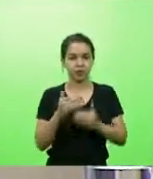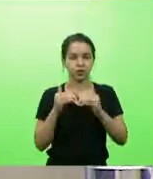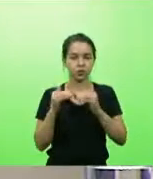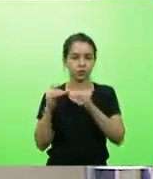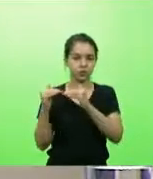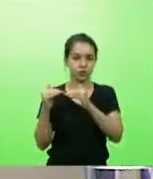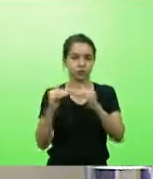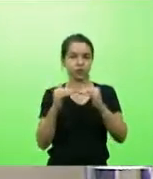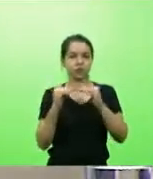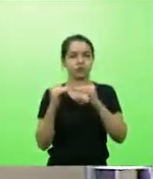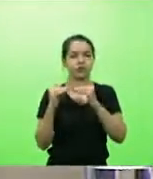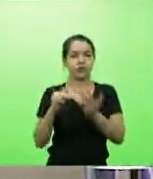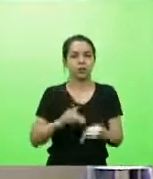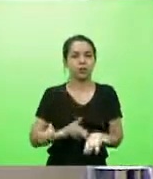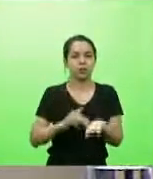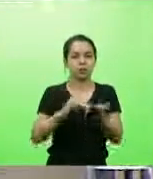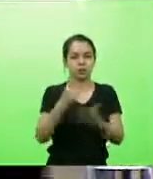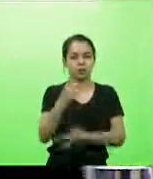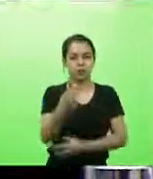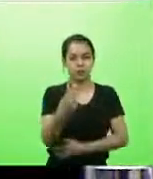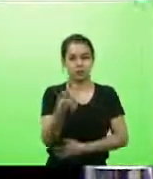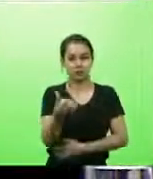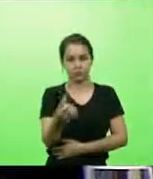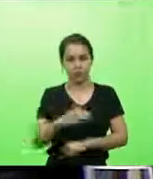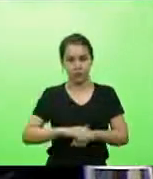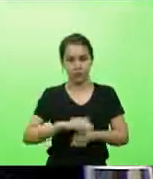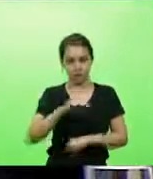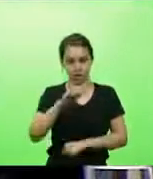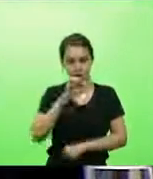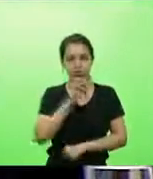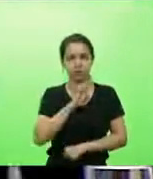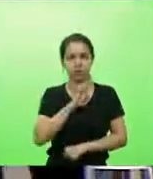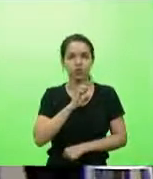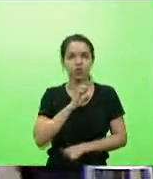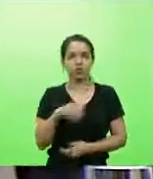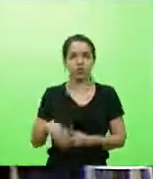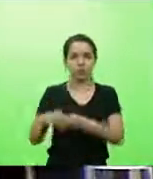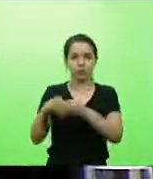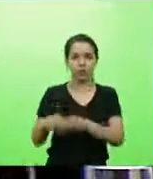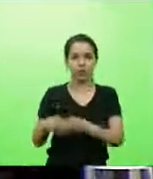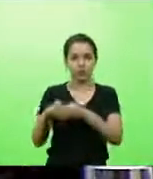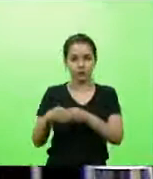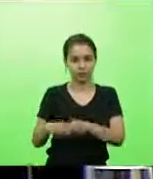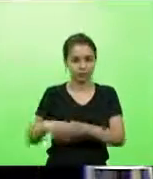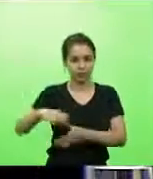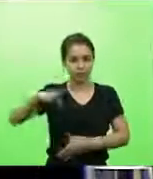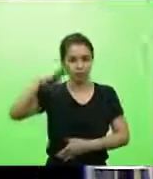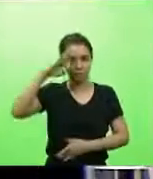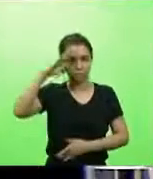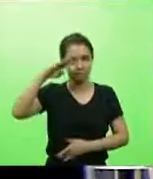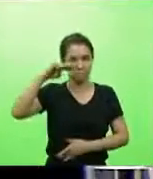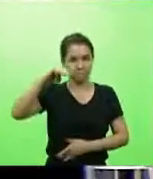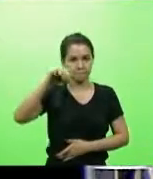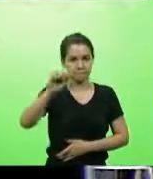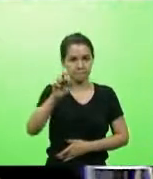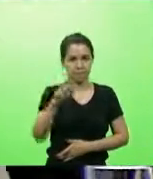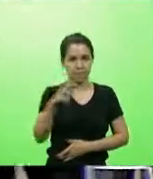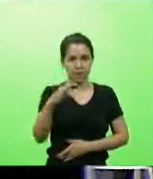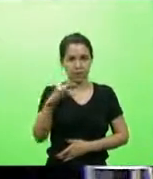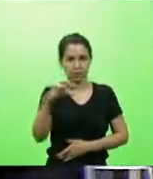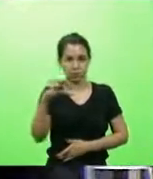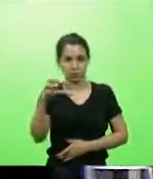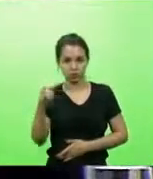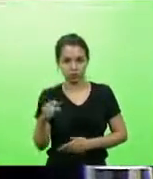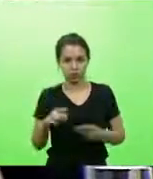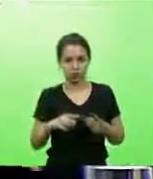unanimidade. Moção 126, autor deputado Felipe Estevam, cumprimentando o sargento Márcio, os cabos Franco e